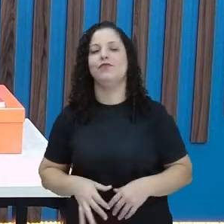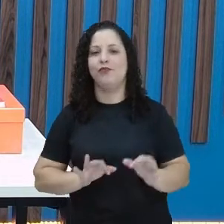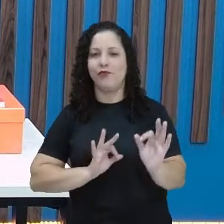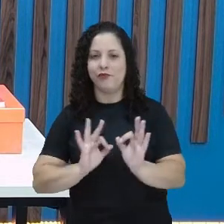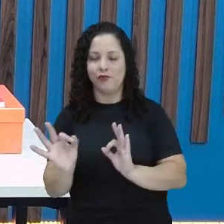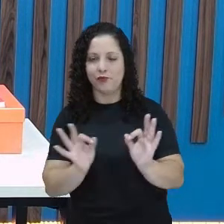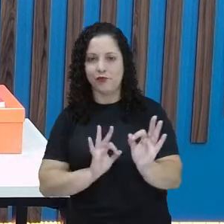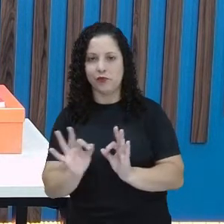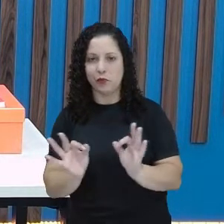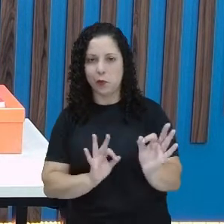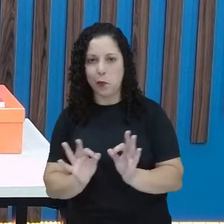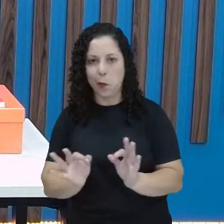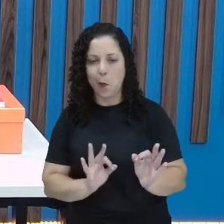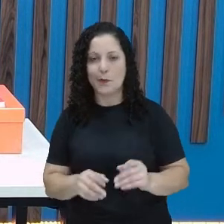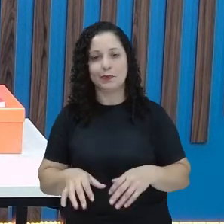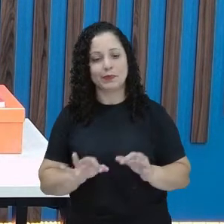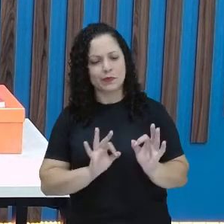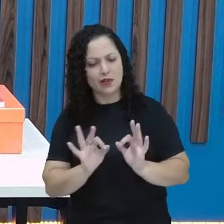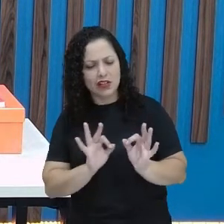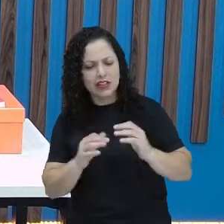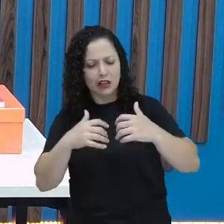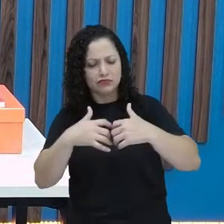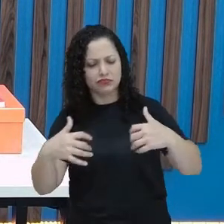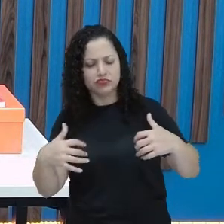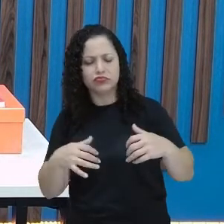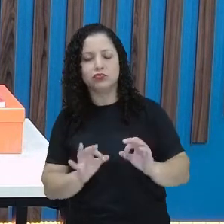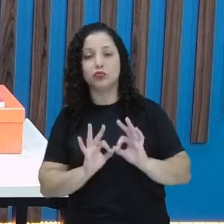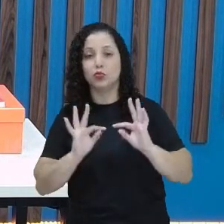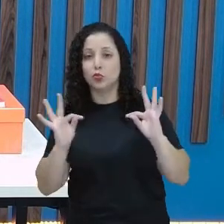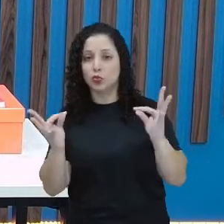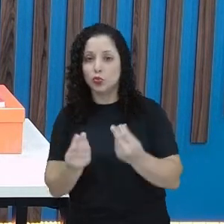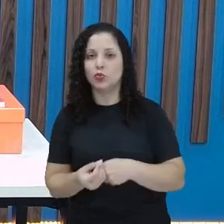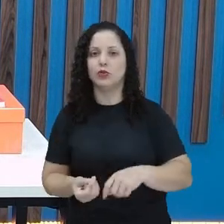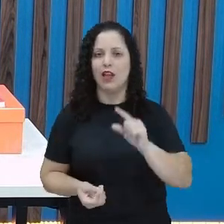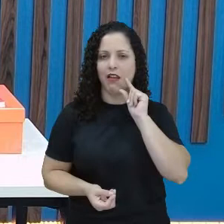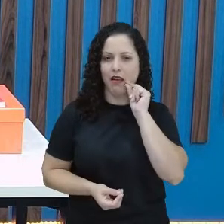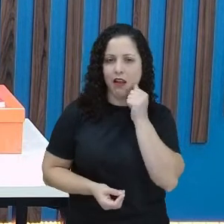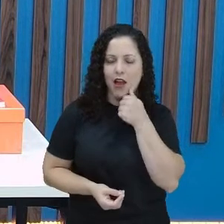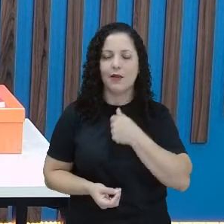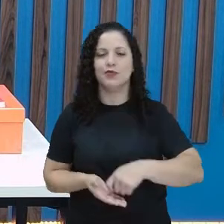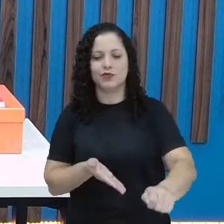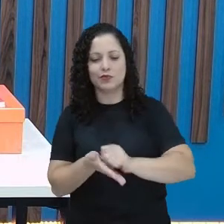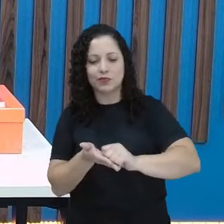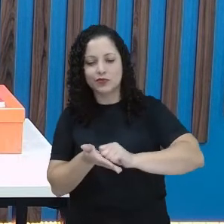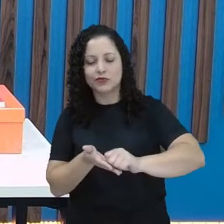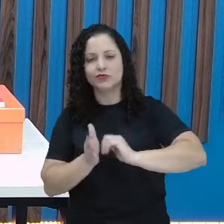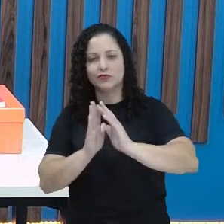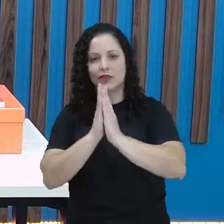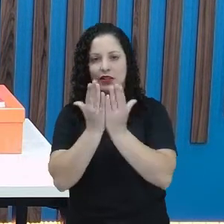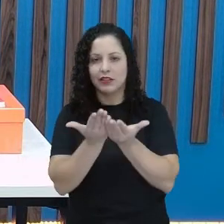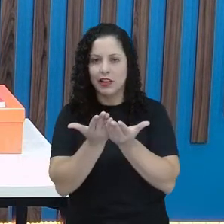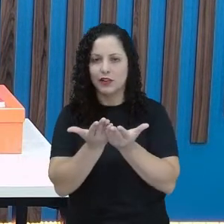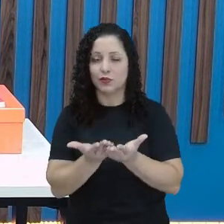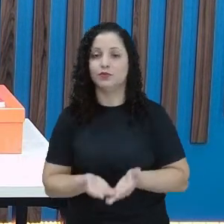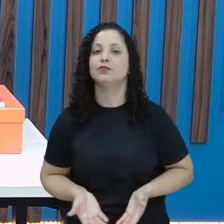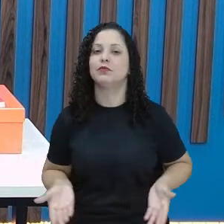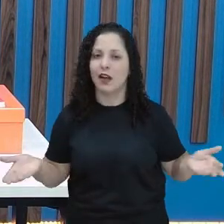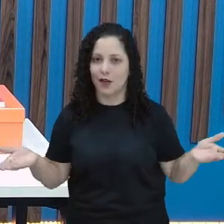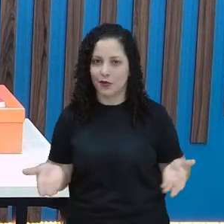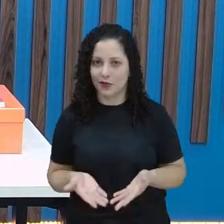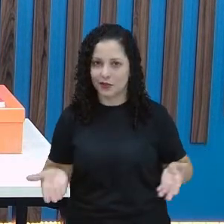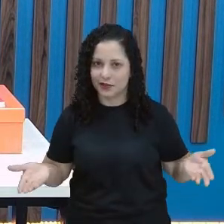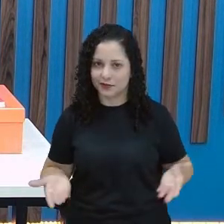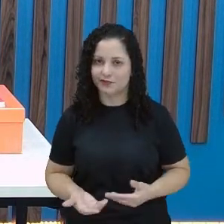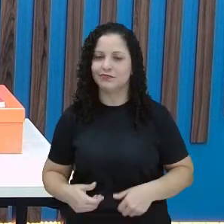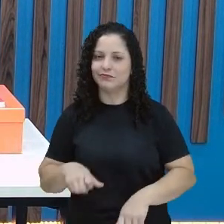Se organizou, separou todo o material, lápis, caneta, borracha, caderno, tudo o que precisa no cantinho aí